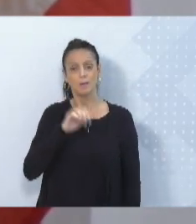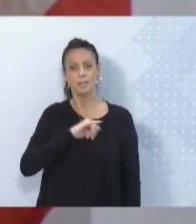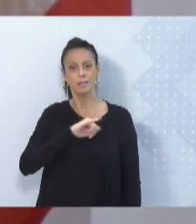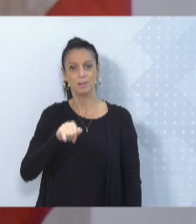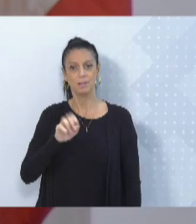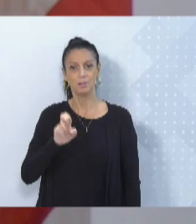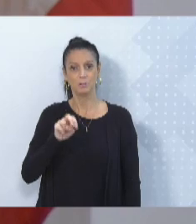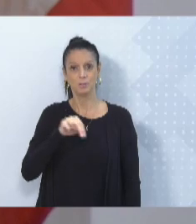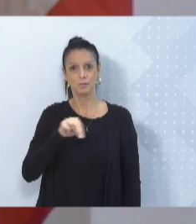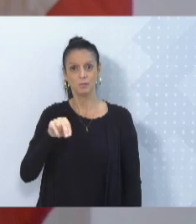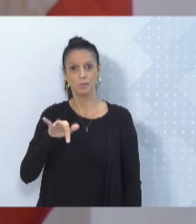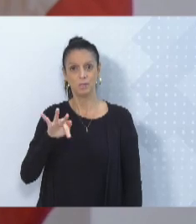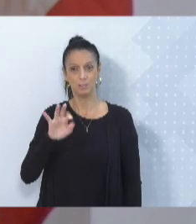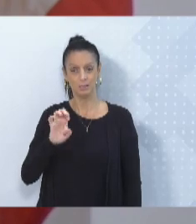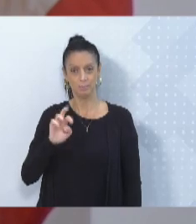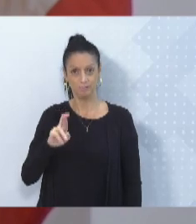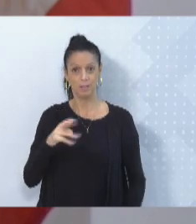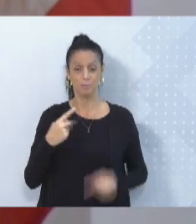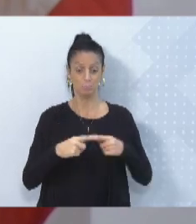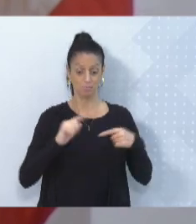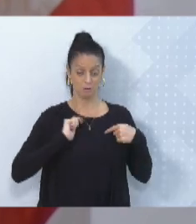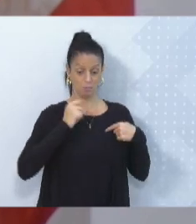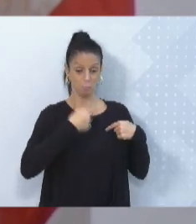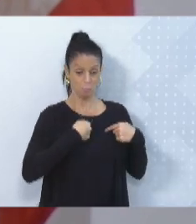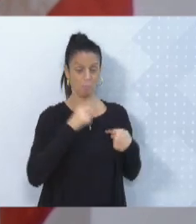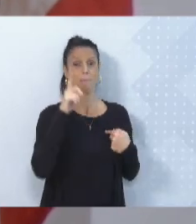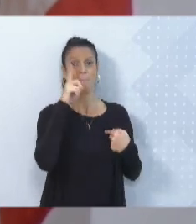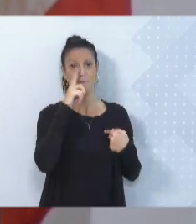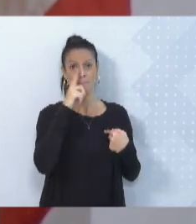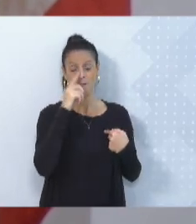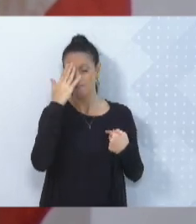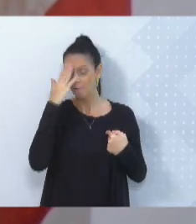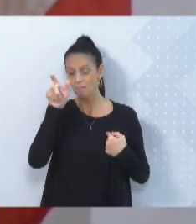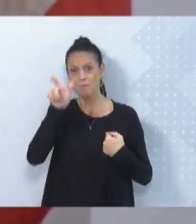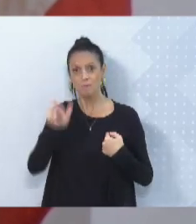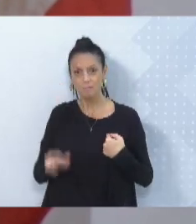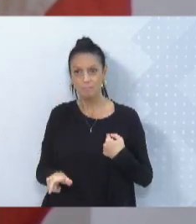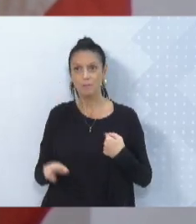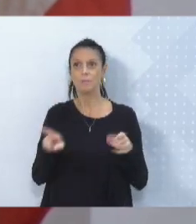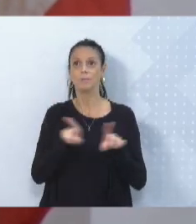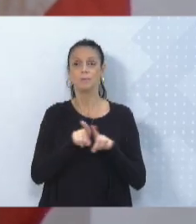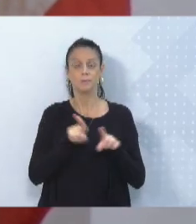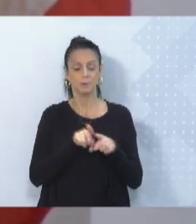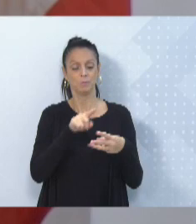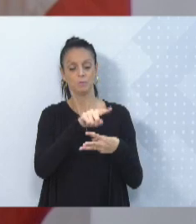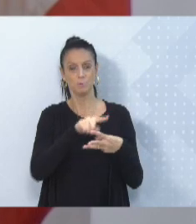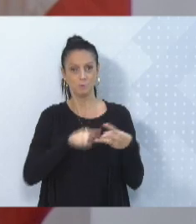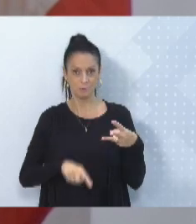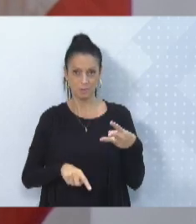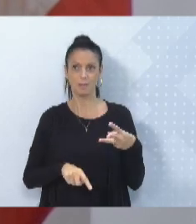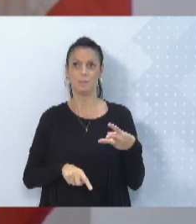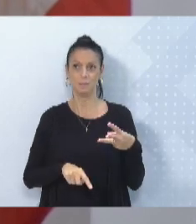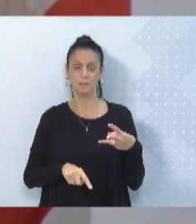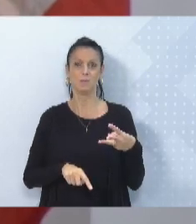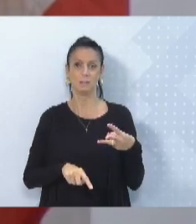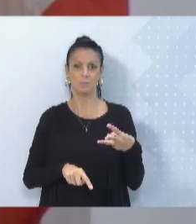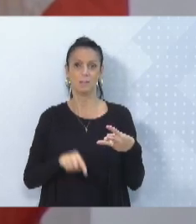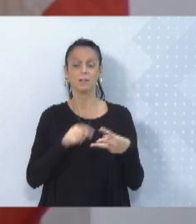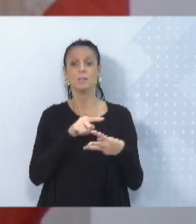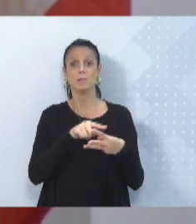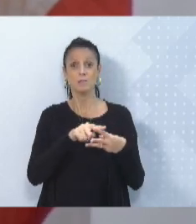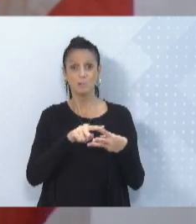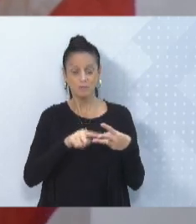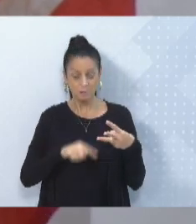mãe que sou. Eu agradeço em nome do Azaf, do Azael e do Adriel pelo que ela está fazendo em Brasília.